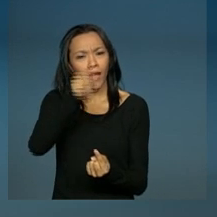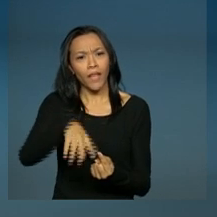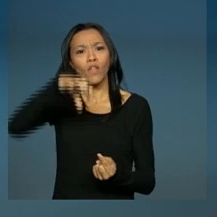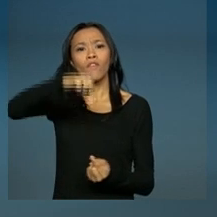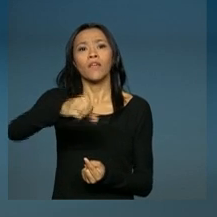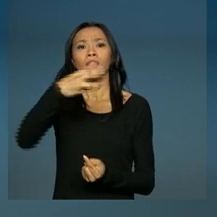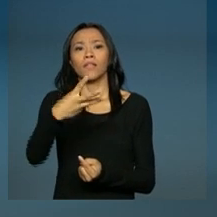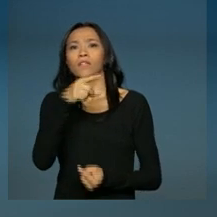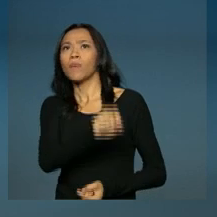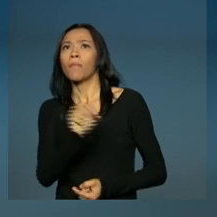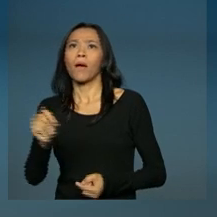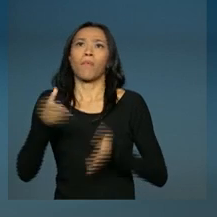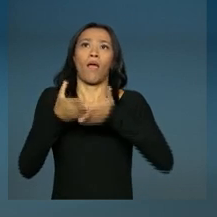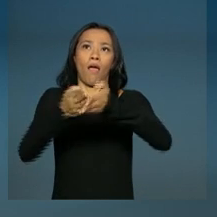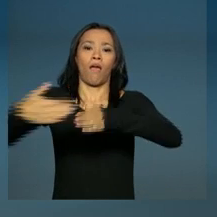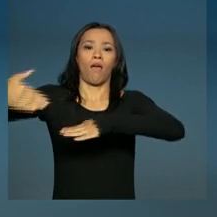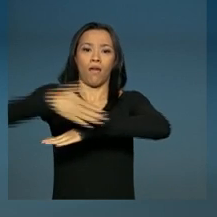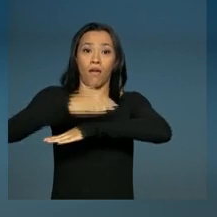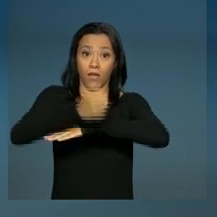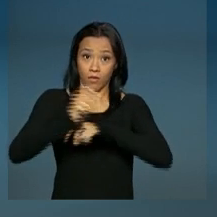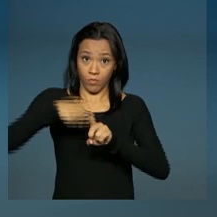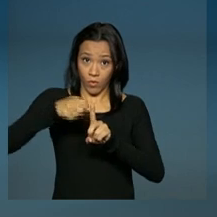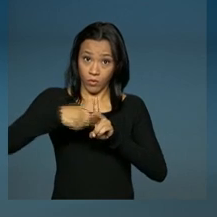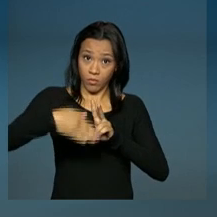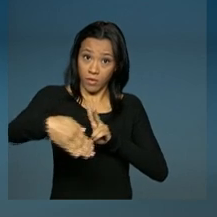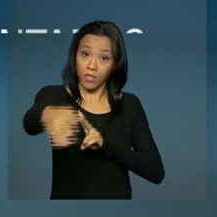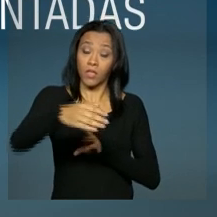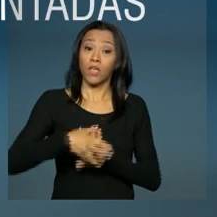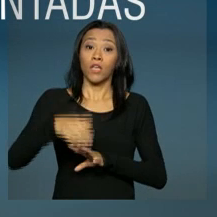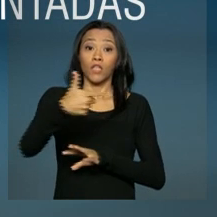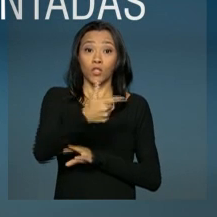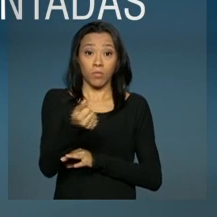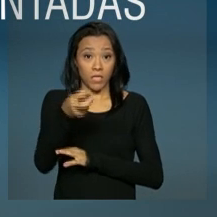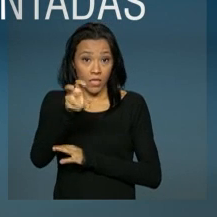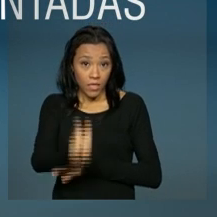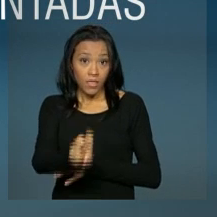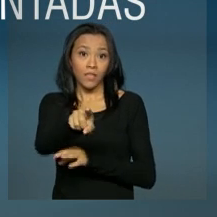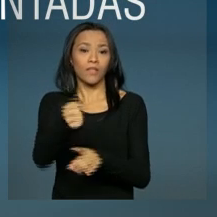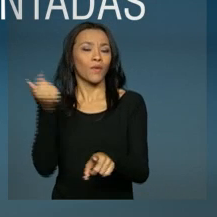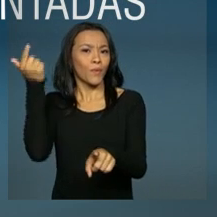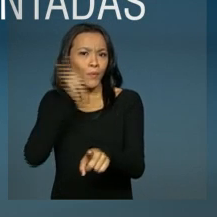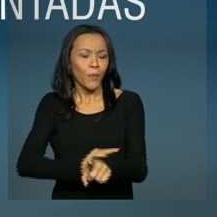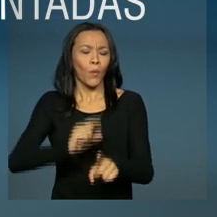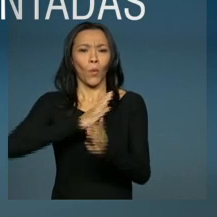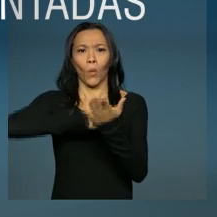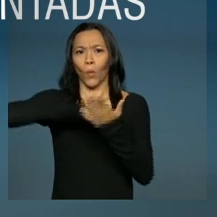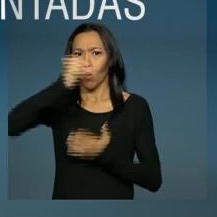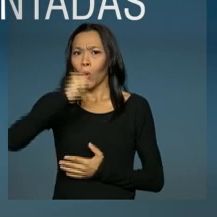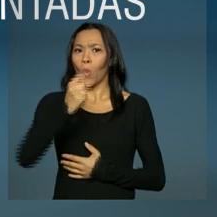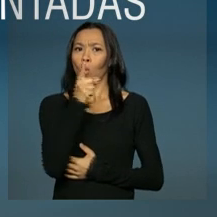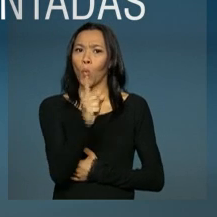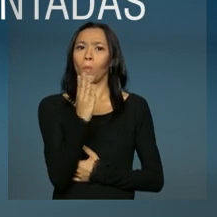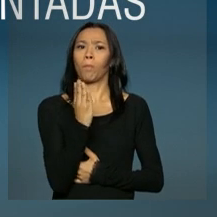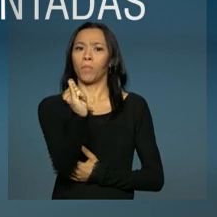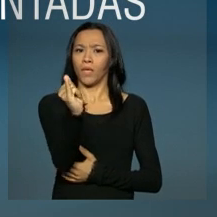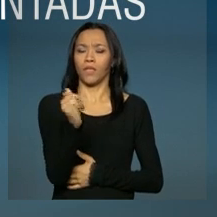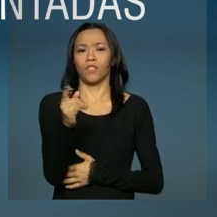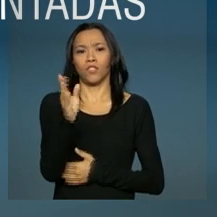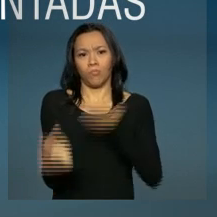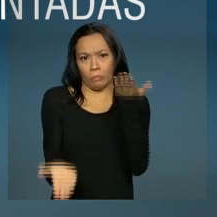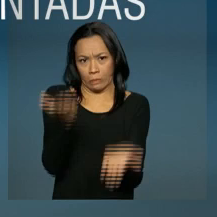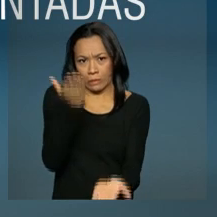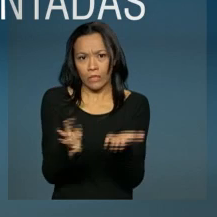portuárias nos próximos meses. Em 2015, o setor portuário bateu a marca histórica de 1 bilhão de toneladas